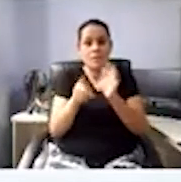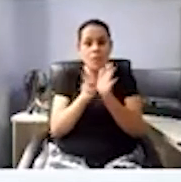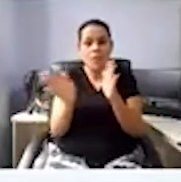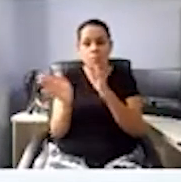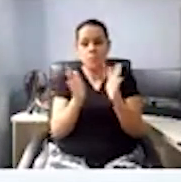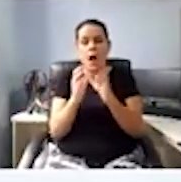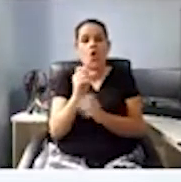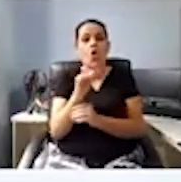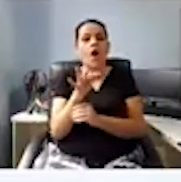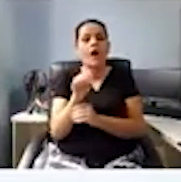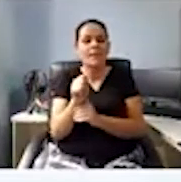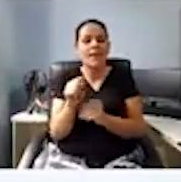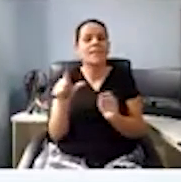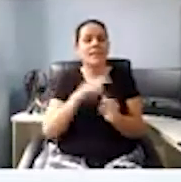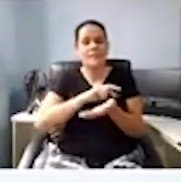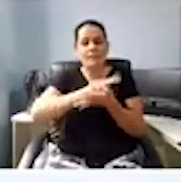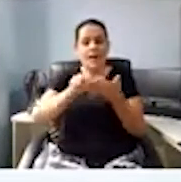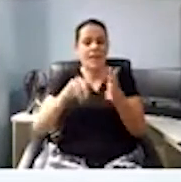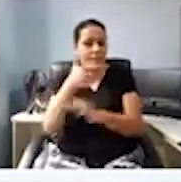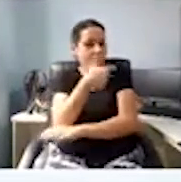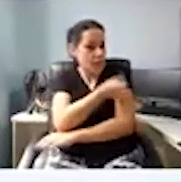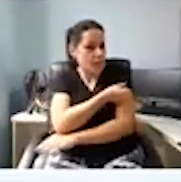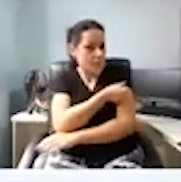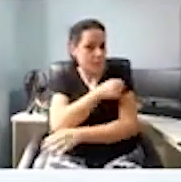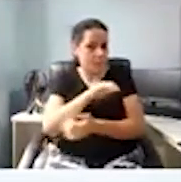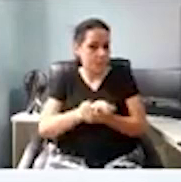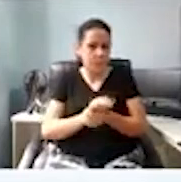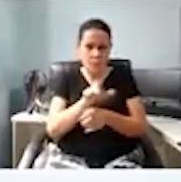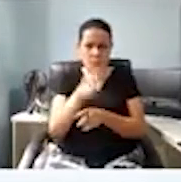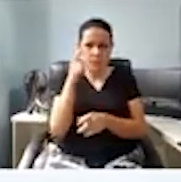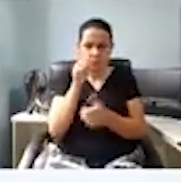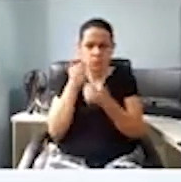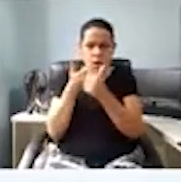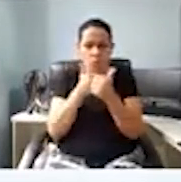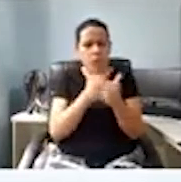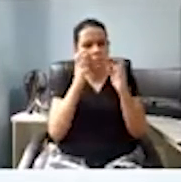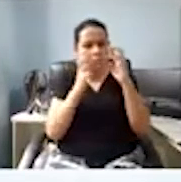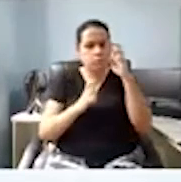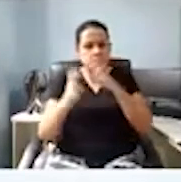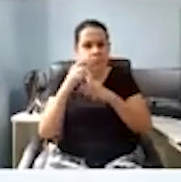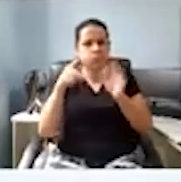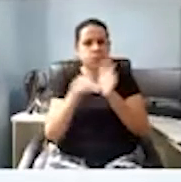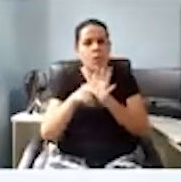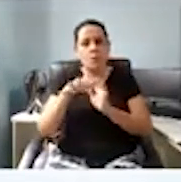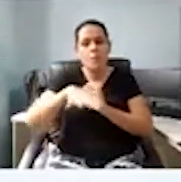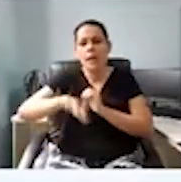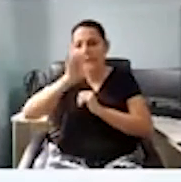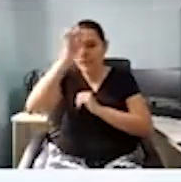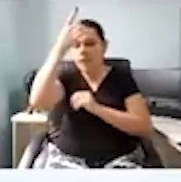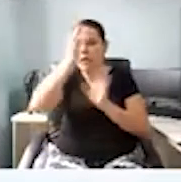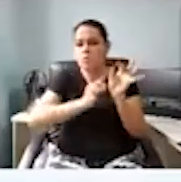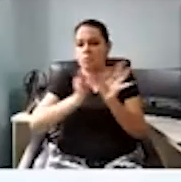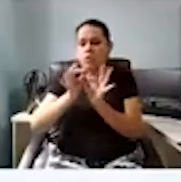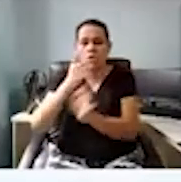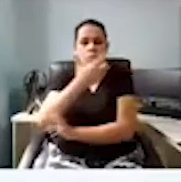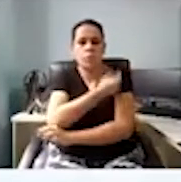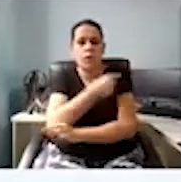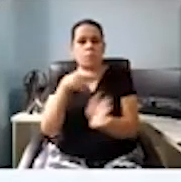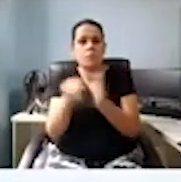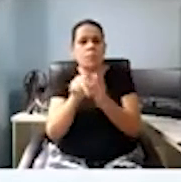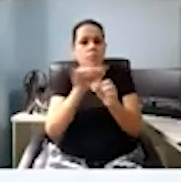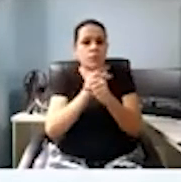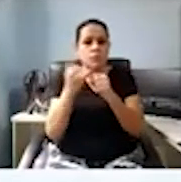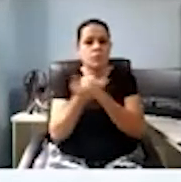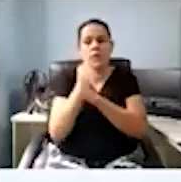doses de vacina. Você tem acompanhado o projeto de imunização local de São José dos Pinhais?